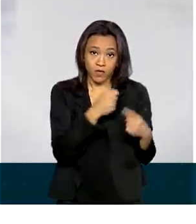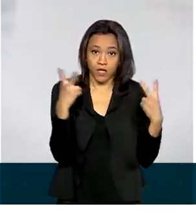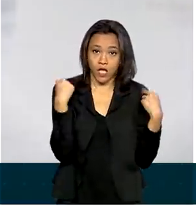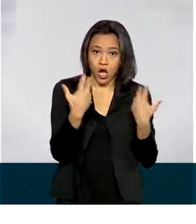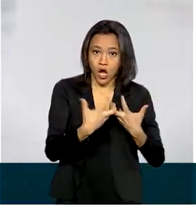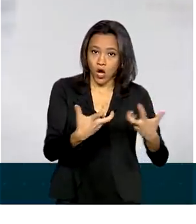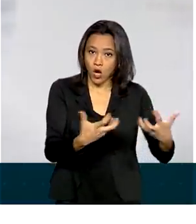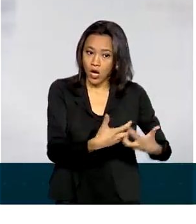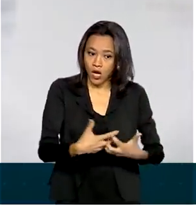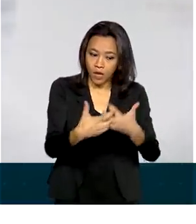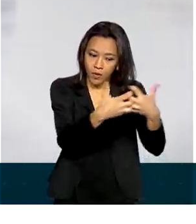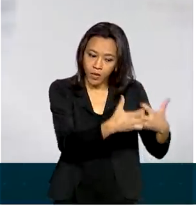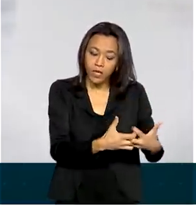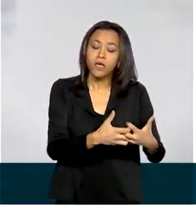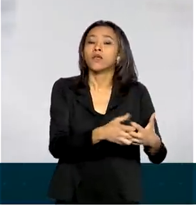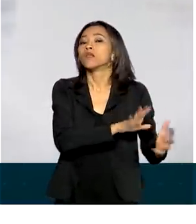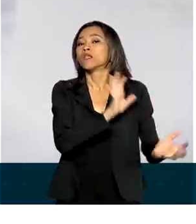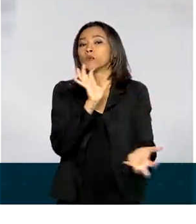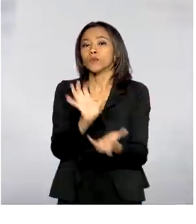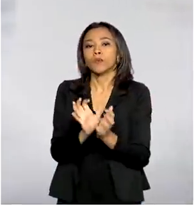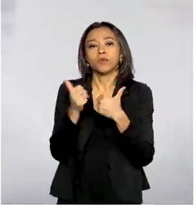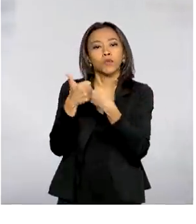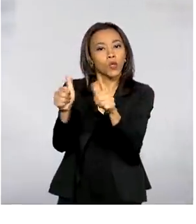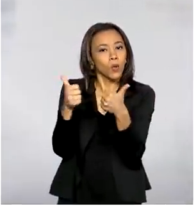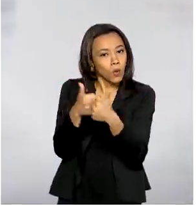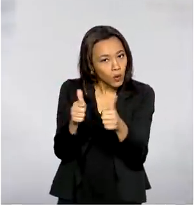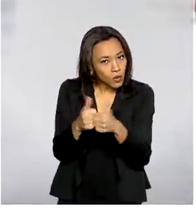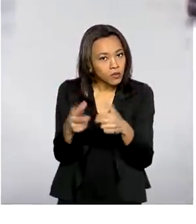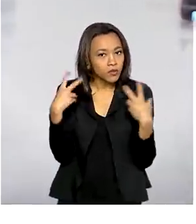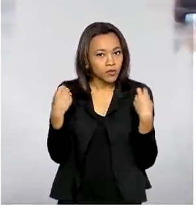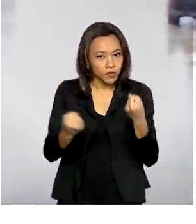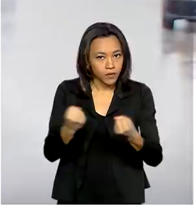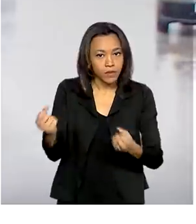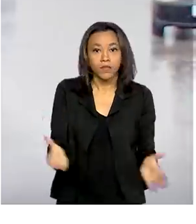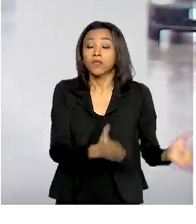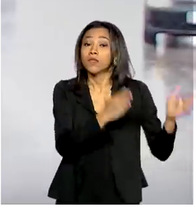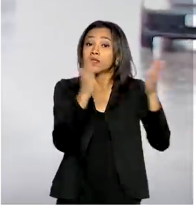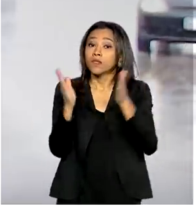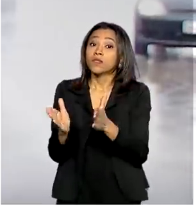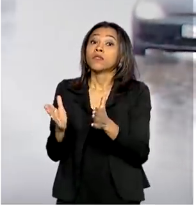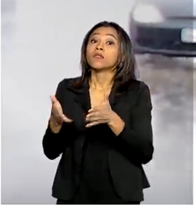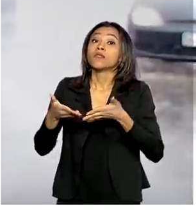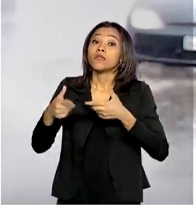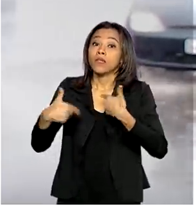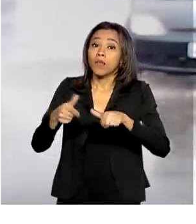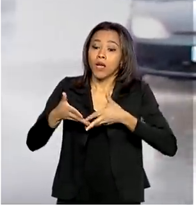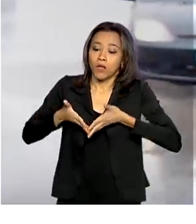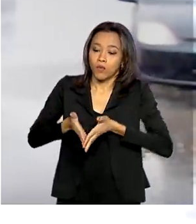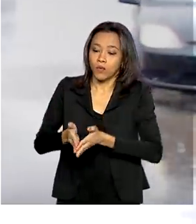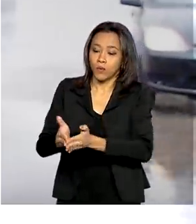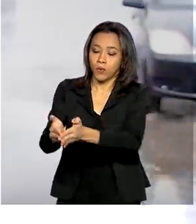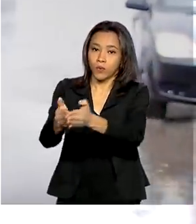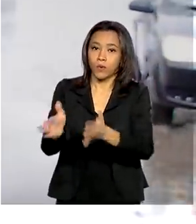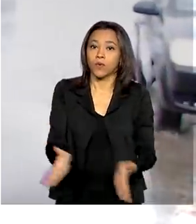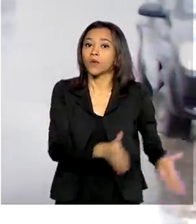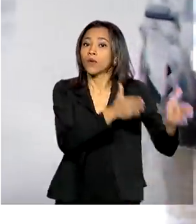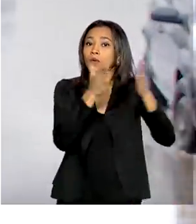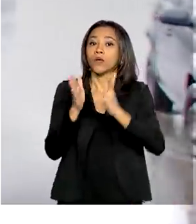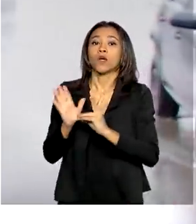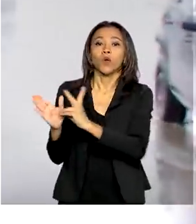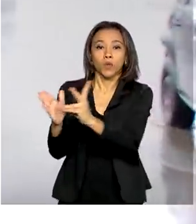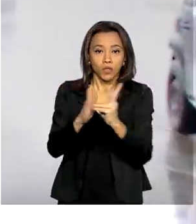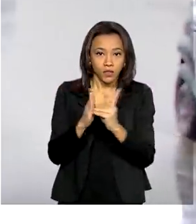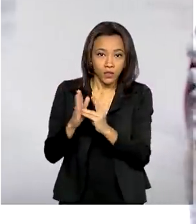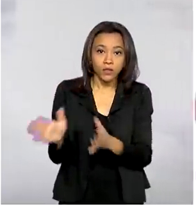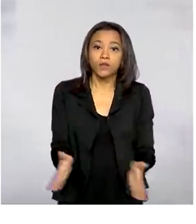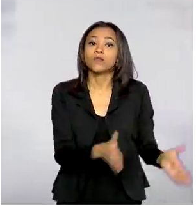fase motoristas de transporte coletivo, trabalhadores portuários, povos indígenas, profissionais de segurança